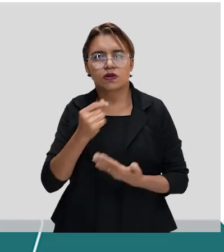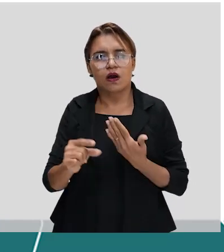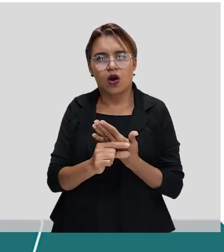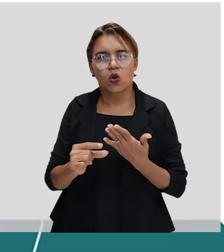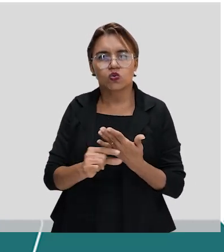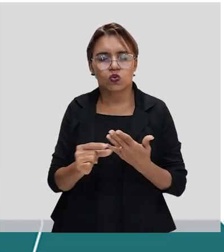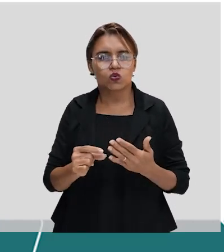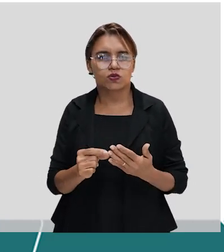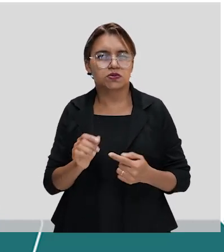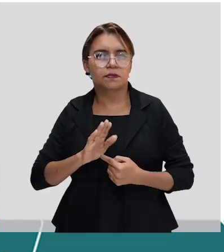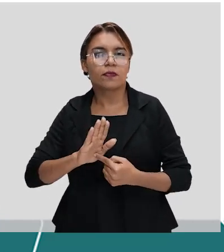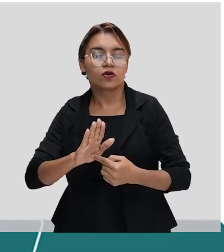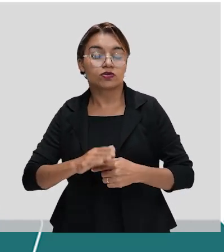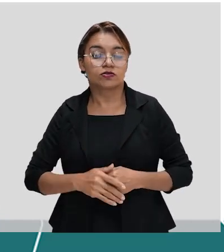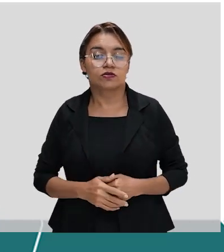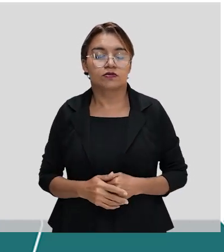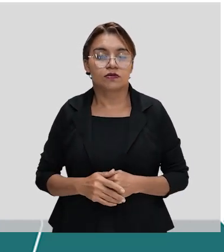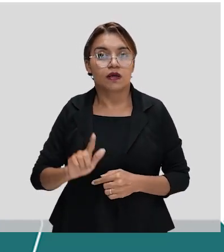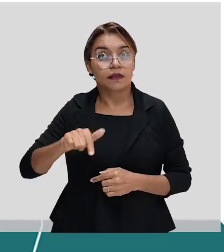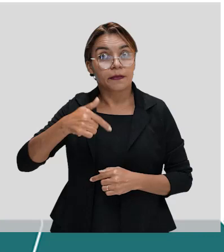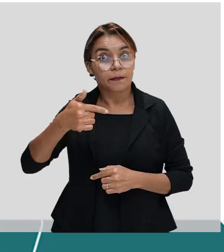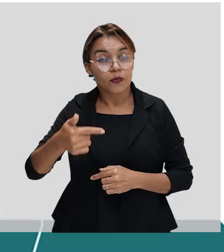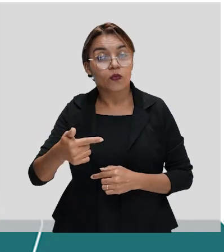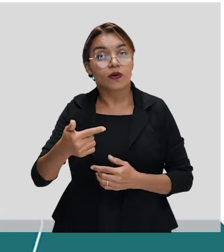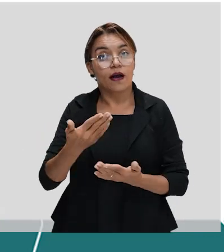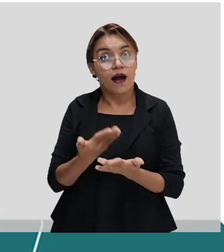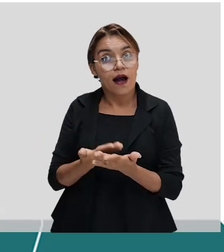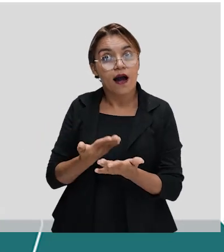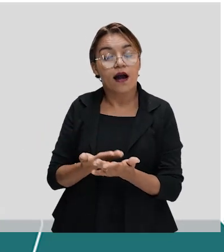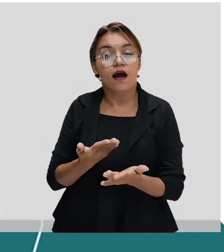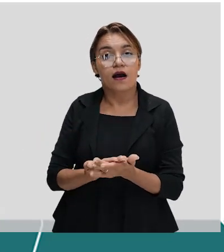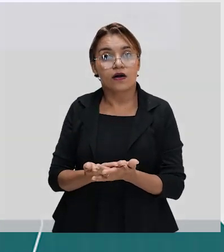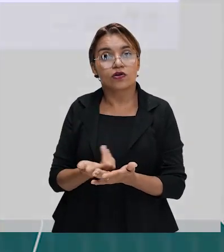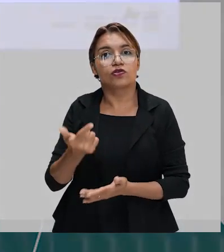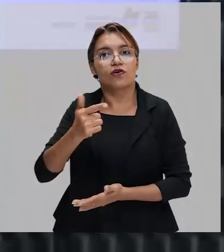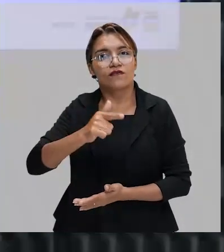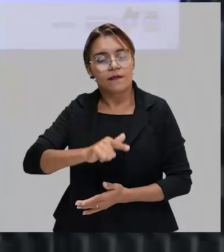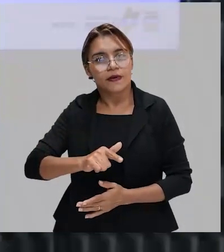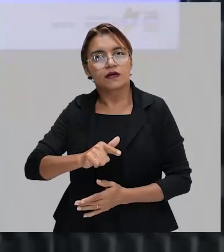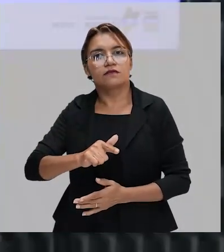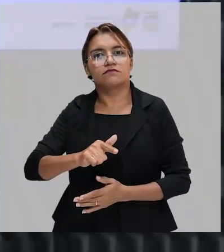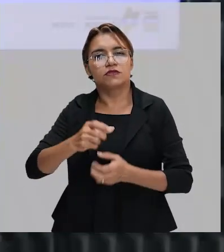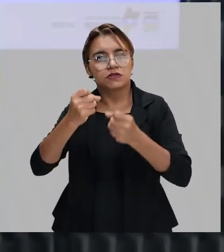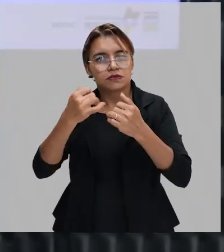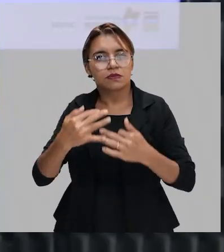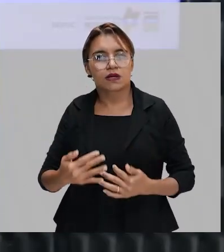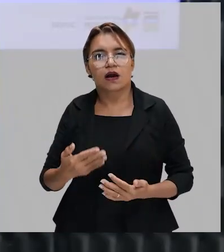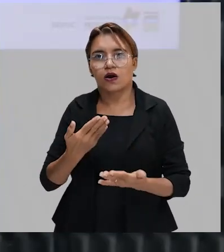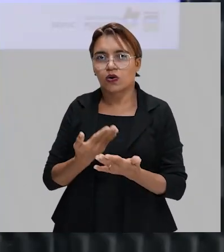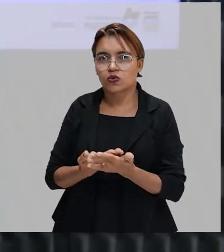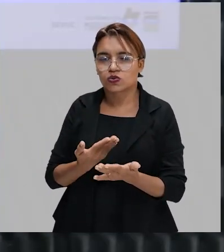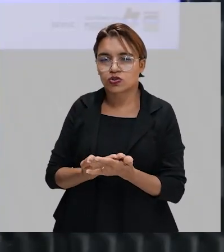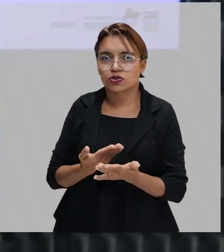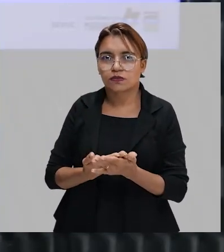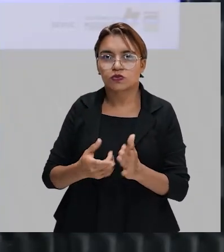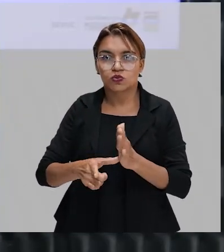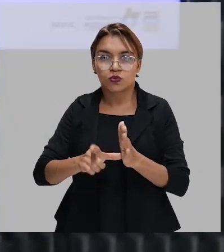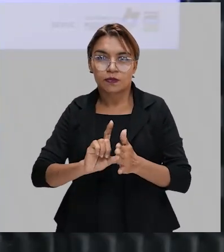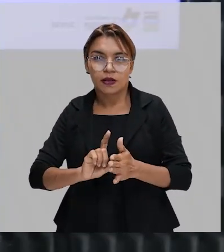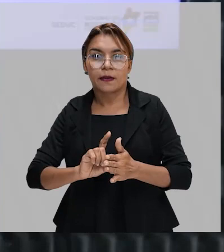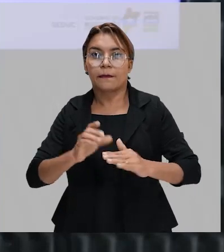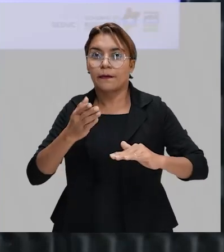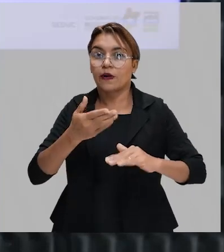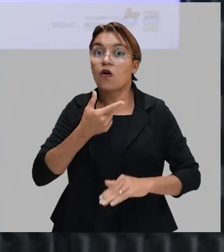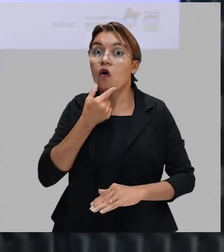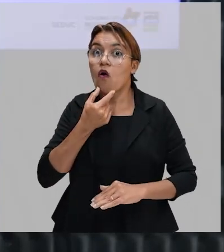consequentemente, na próxima aula, nós vamos dar mais ênfase ao estudo dos pré-modernistas, as